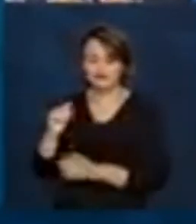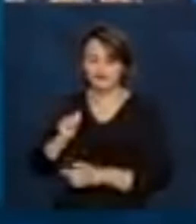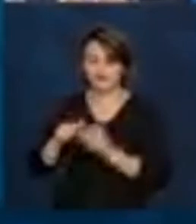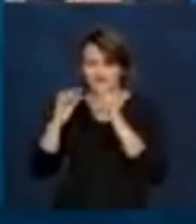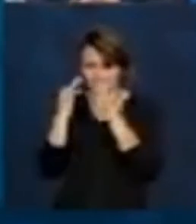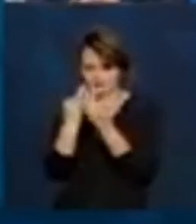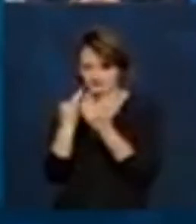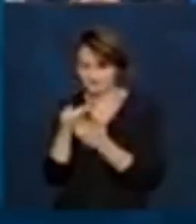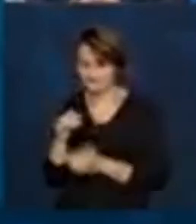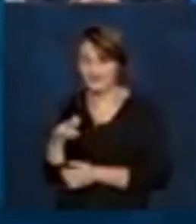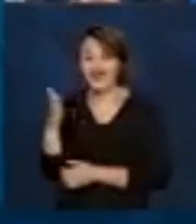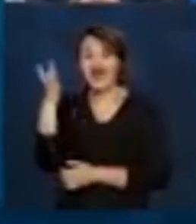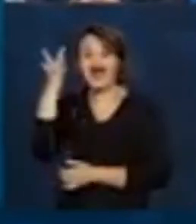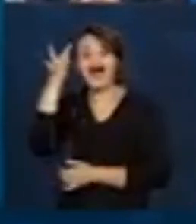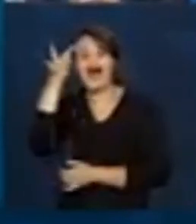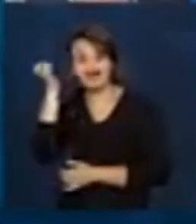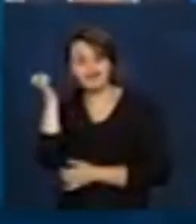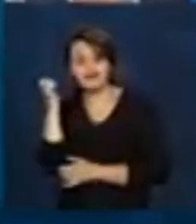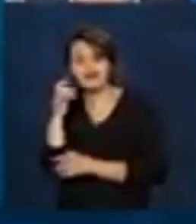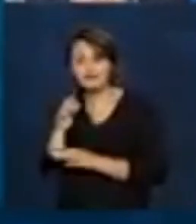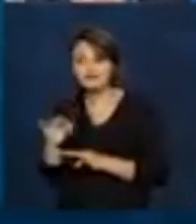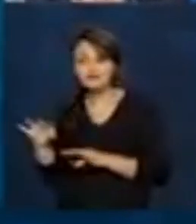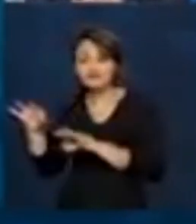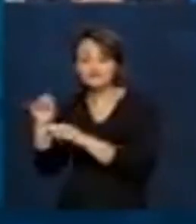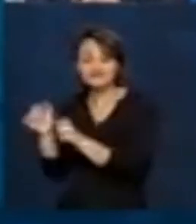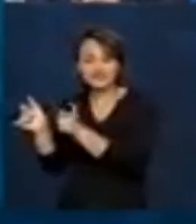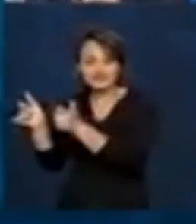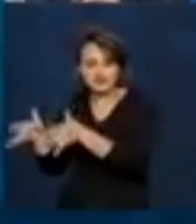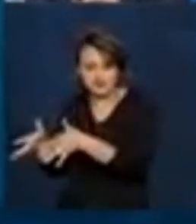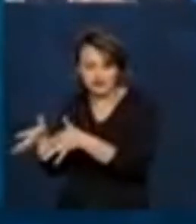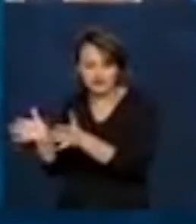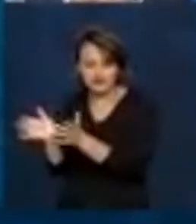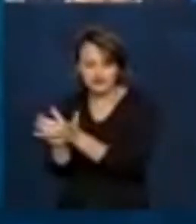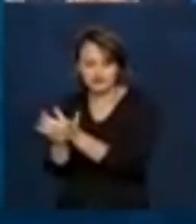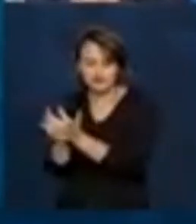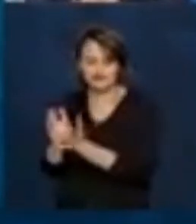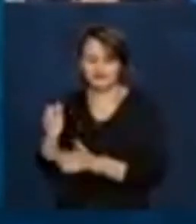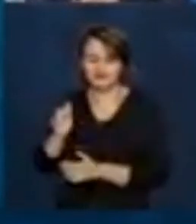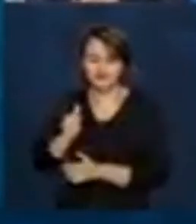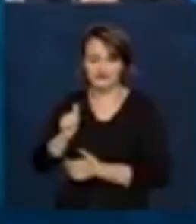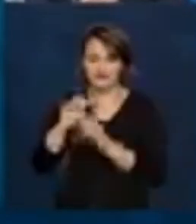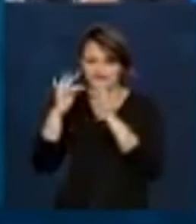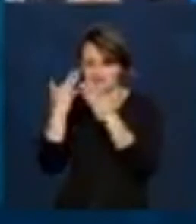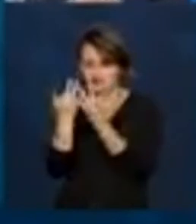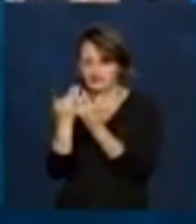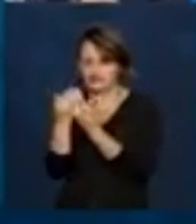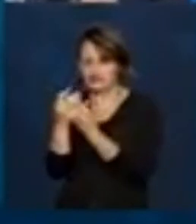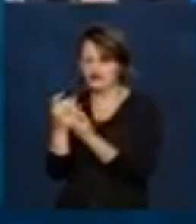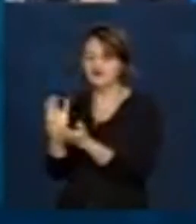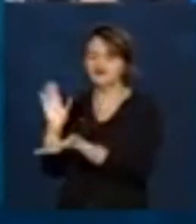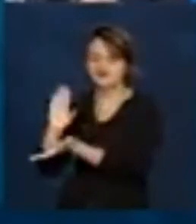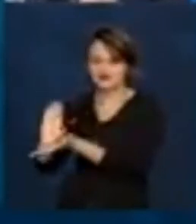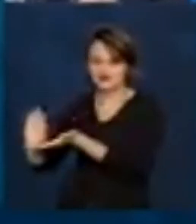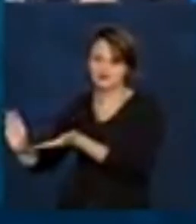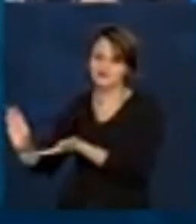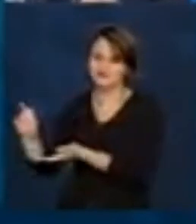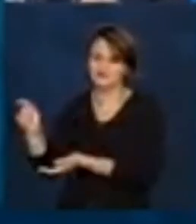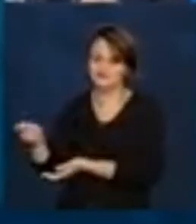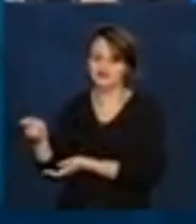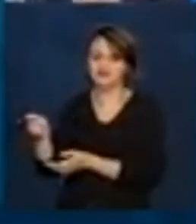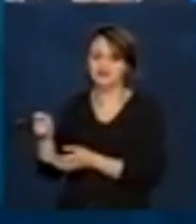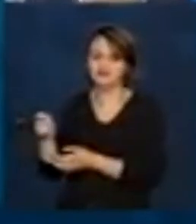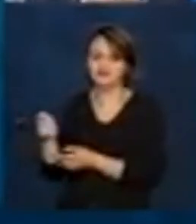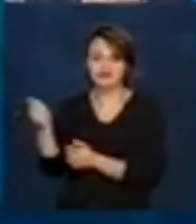todas as pessoas do Bolsa Família já terão recebido a sua primeira parcela do auxílio emergencial